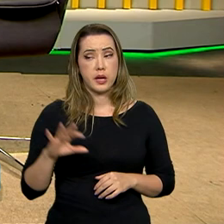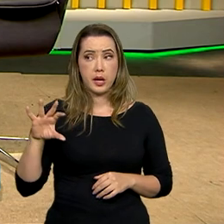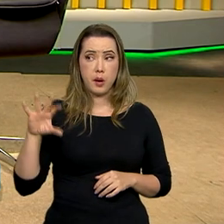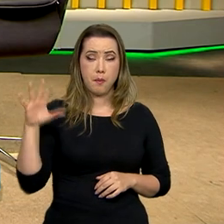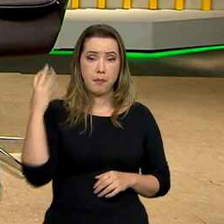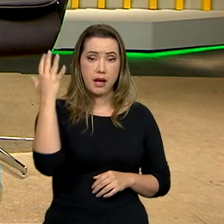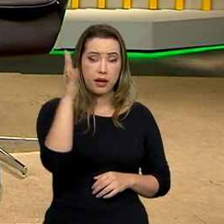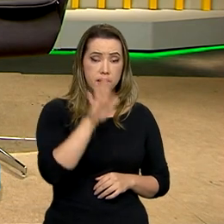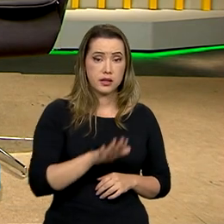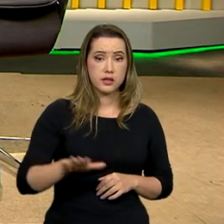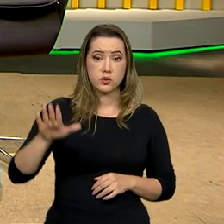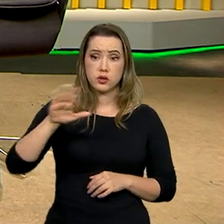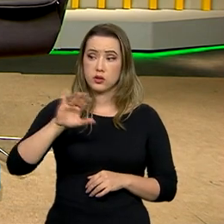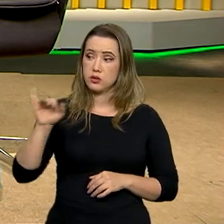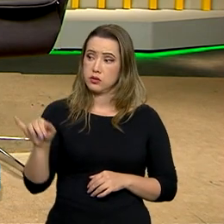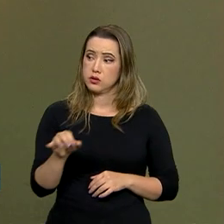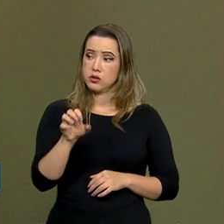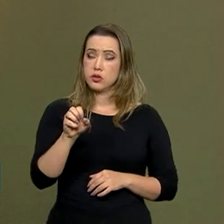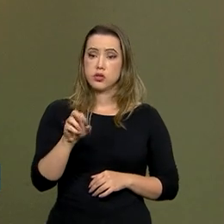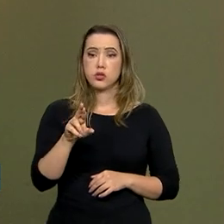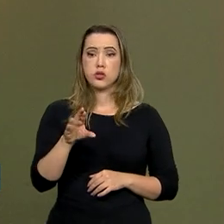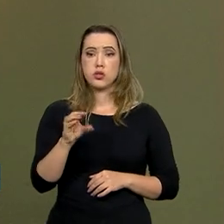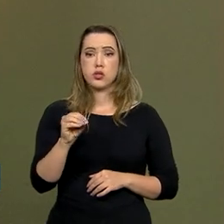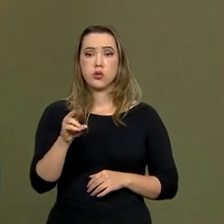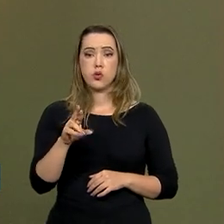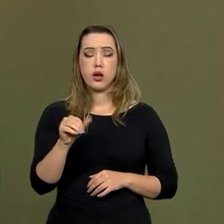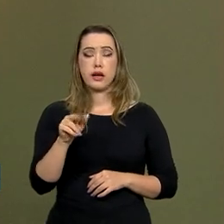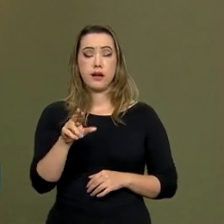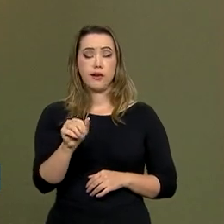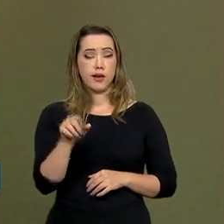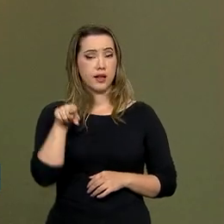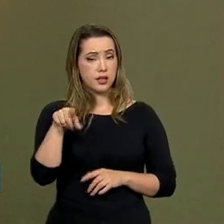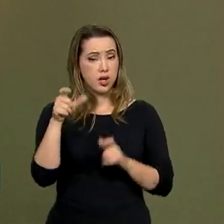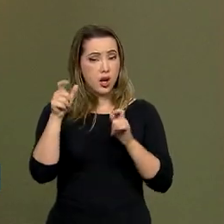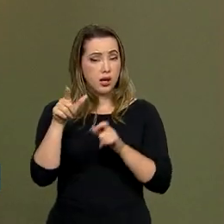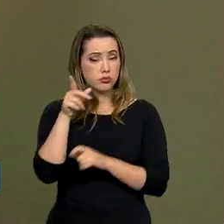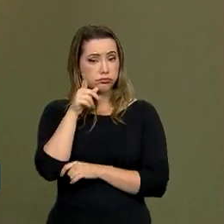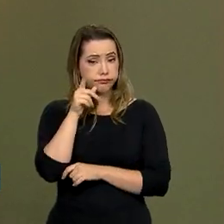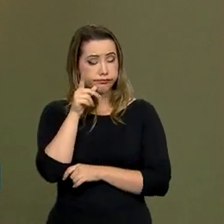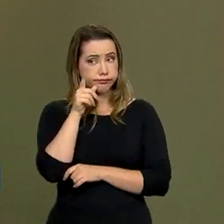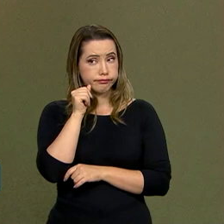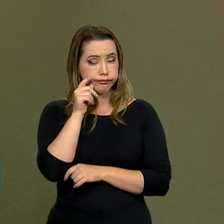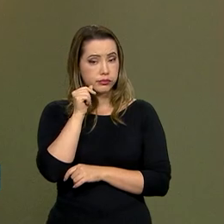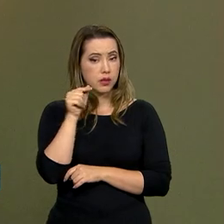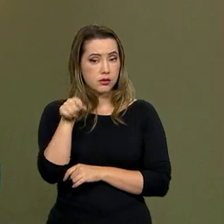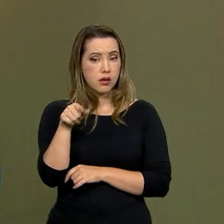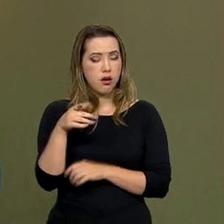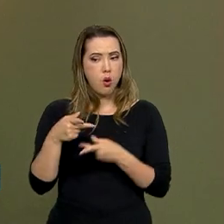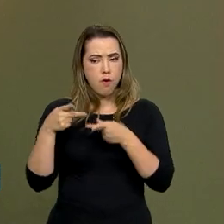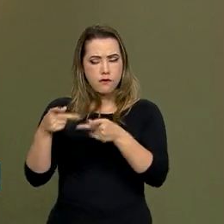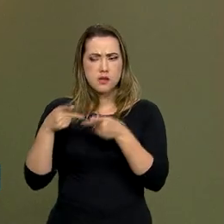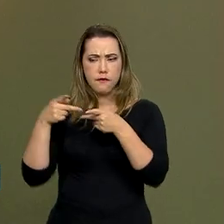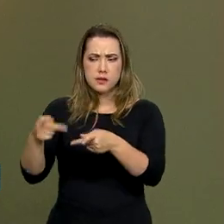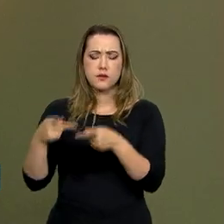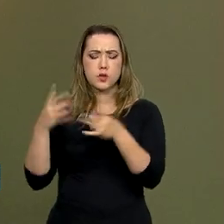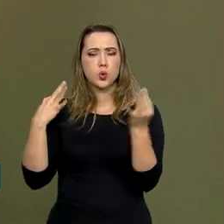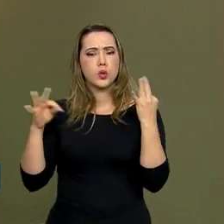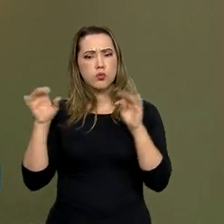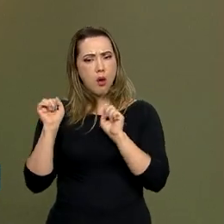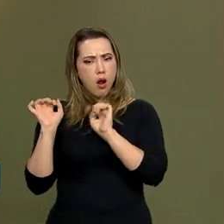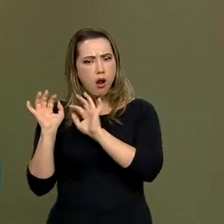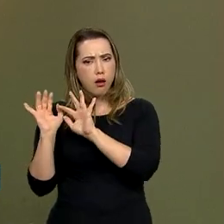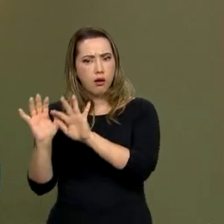Nacional Jericoacoara, lá no Ceará. É um parque bastante visitado. E os municípios que estão ali no entorno, acabam também se